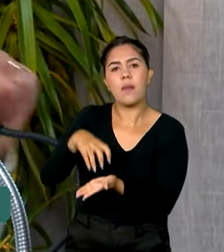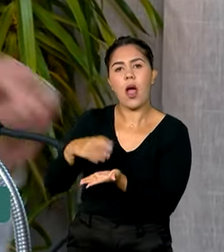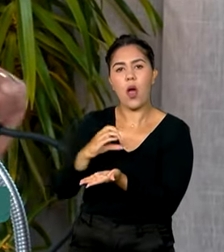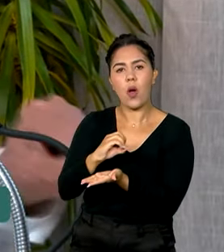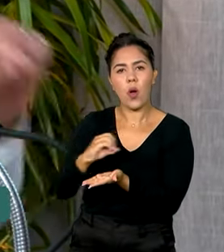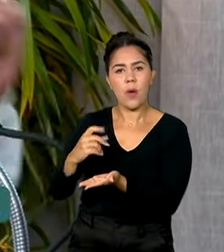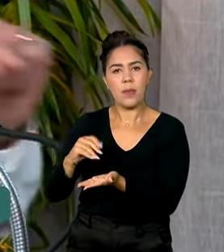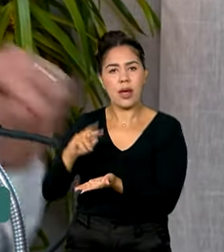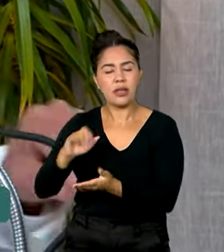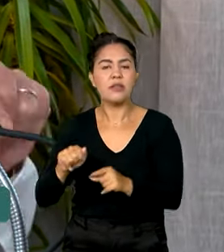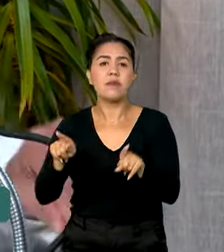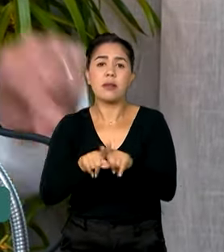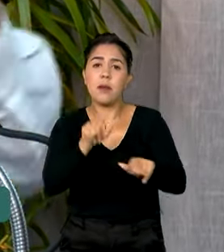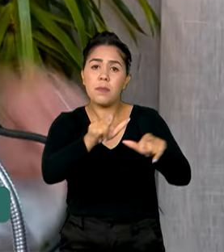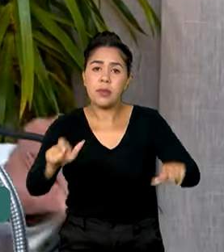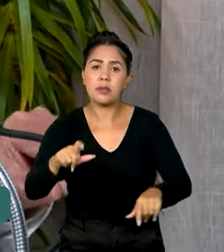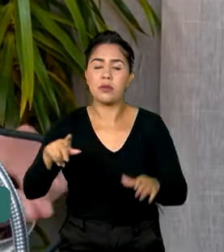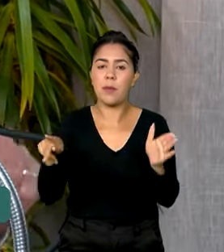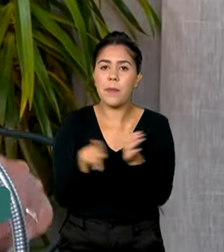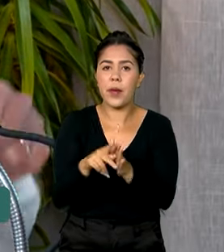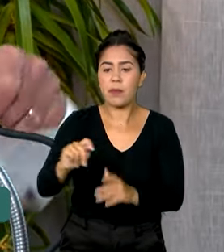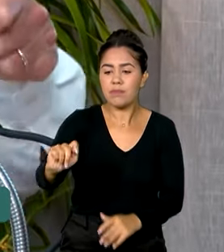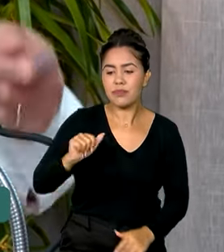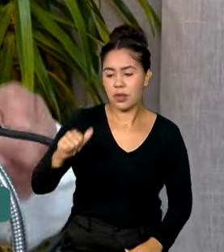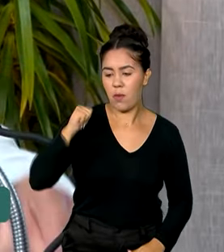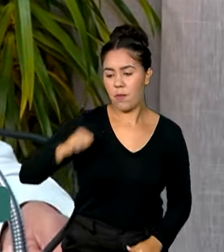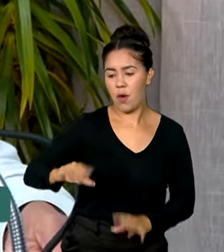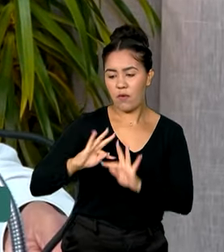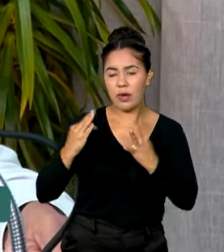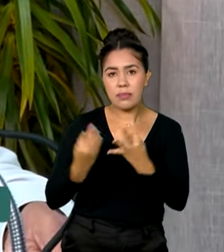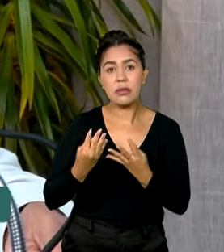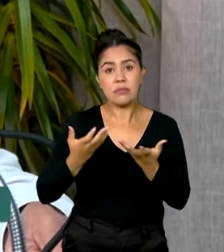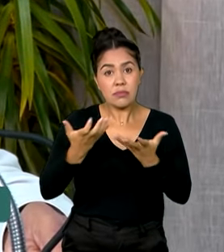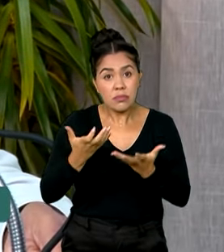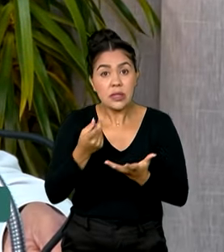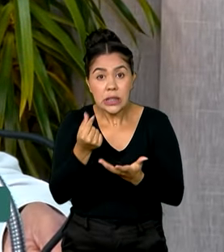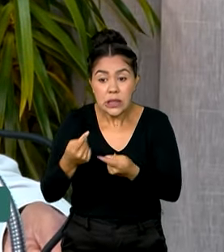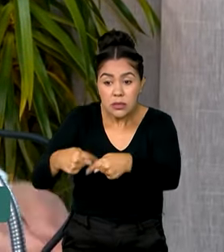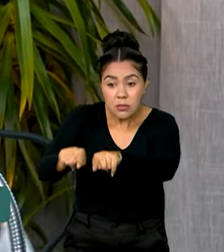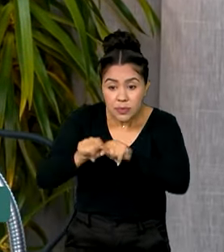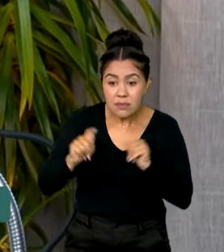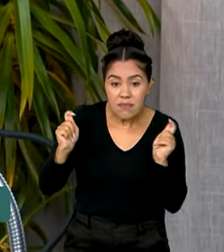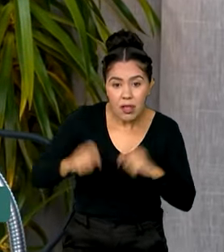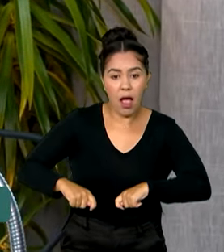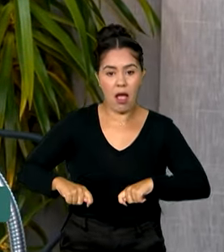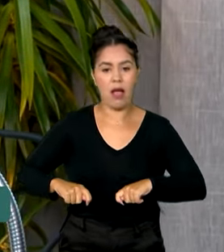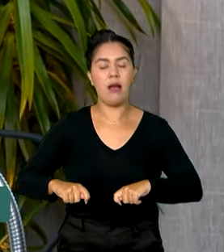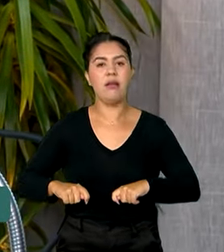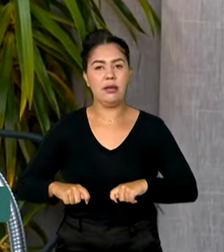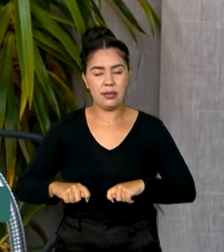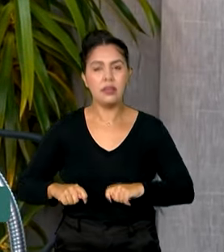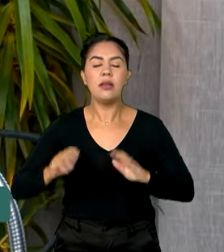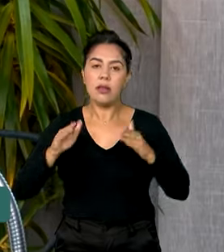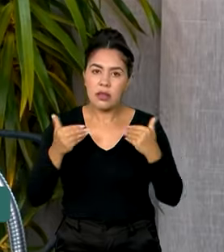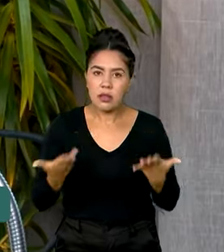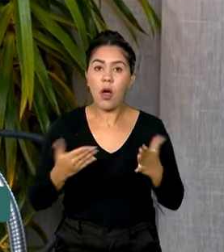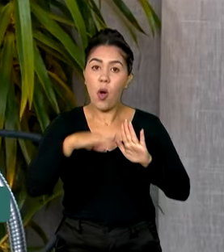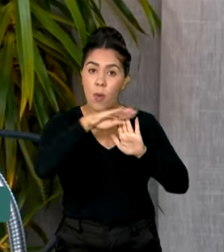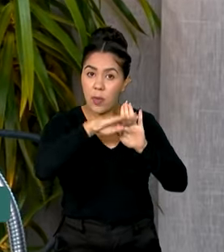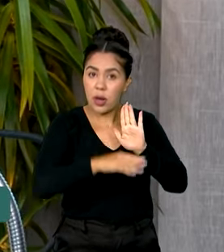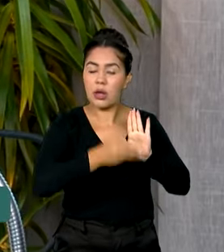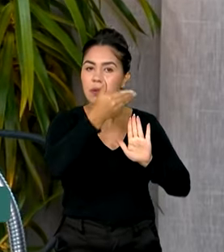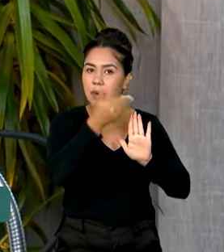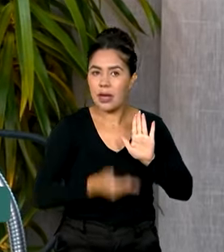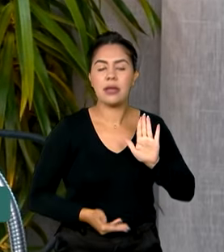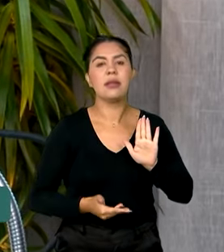pessoal do Bolsa Família que quiser fazer um negócio, sabe? Ele vai ter crédito. Então vai ser o maior programa de